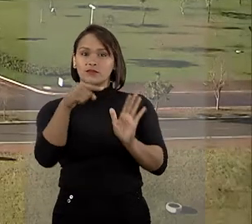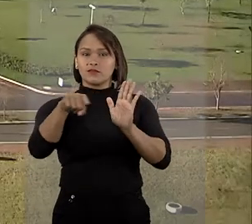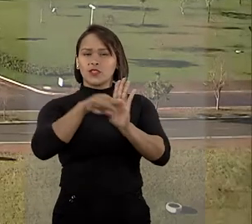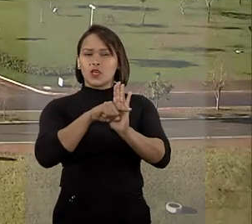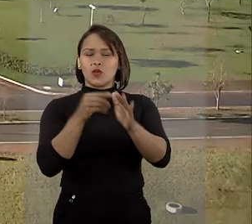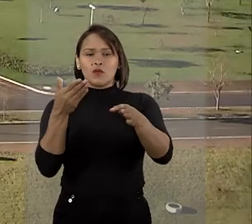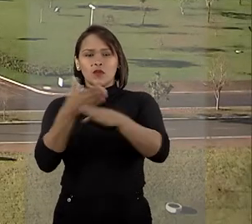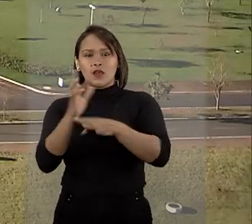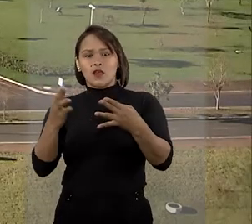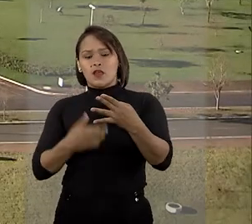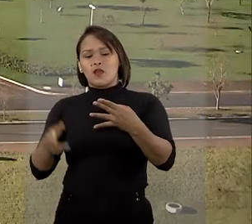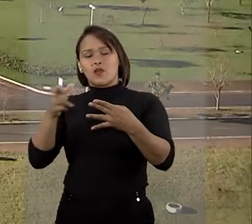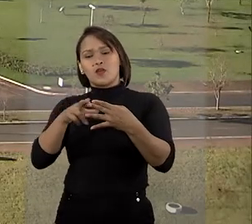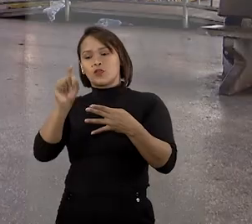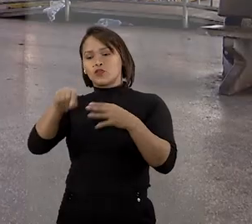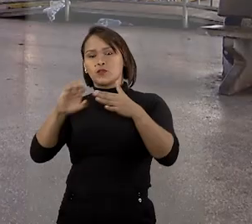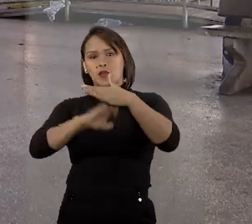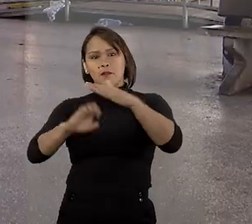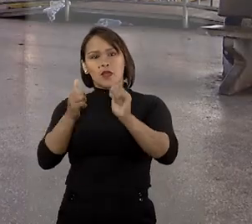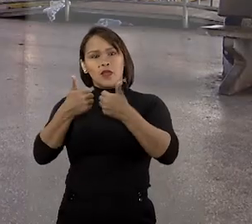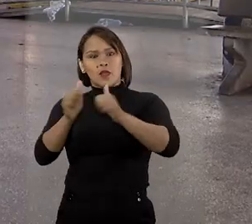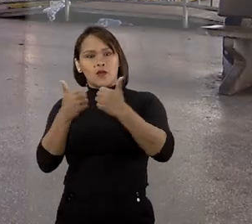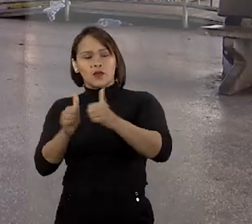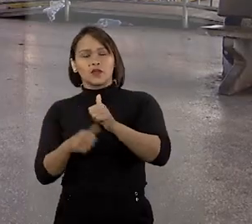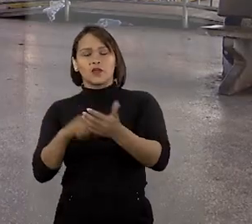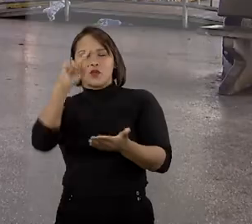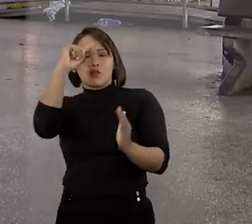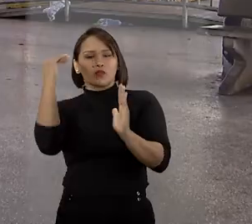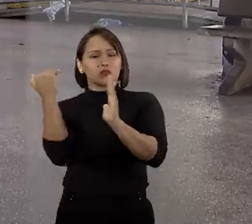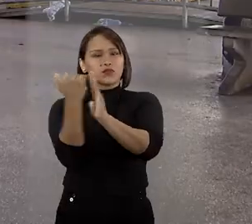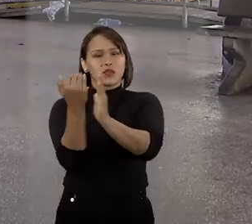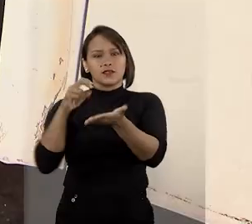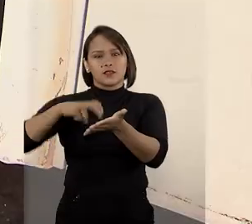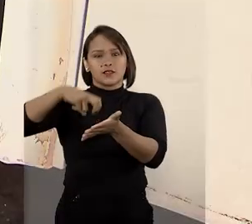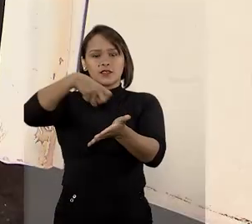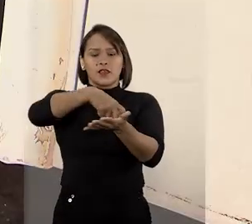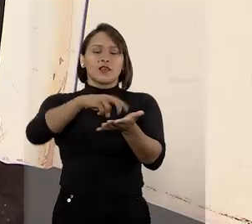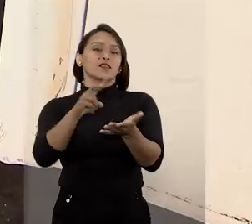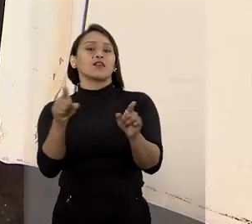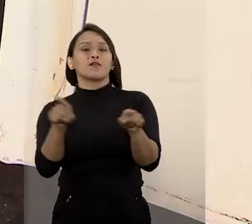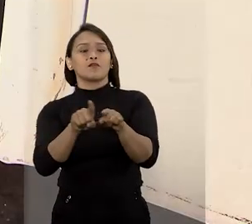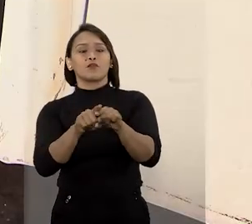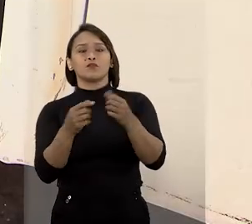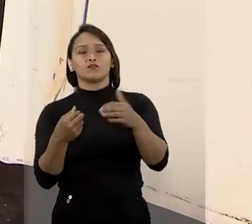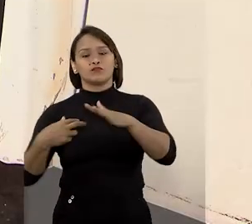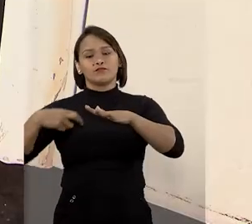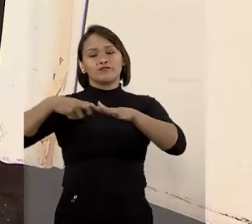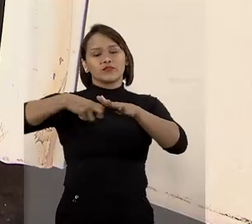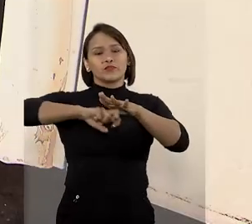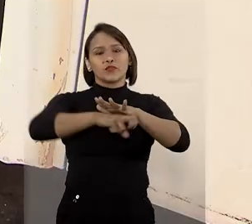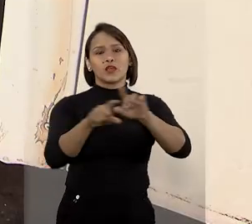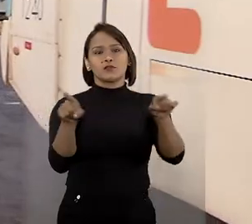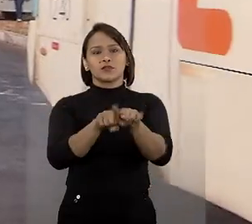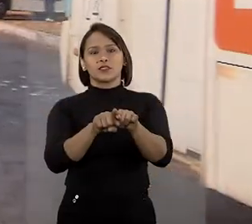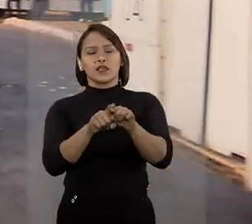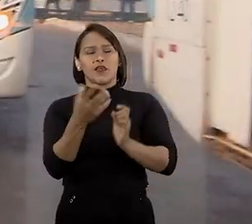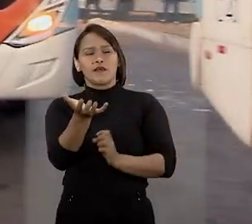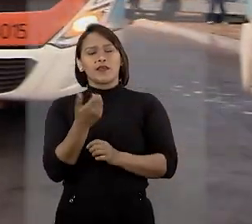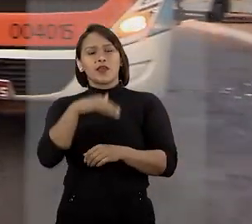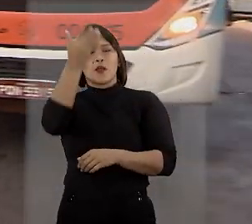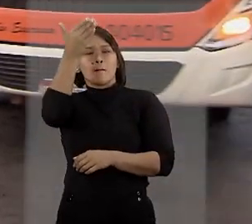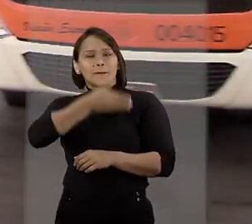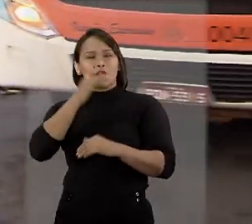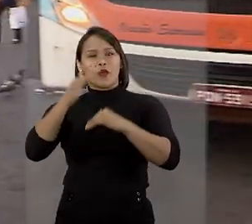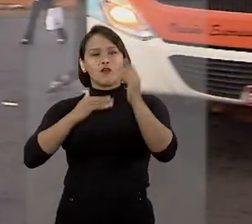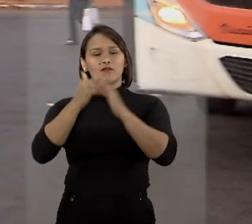colegiado negou provimento ao recurso de uma empresa de ônibus que, no cumprimento de sentença condenatória por atropelamento, buscava